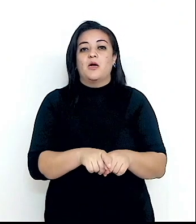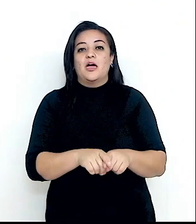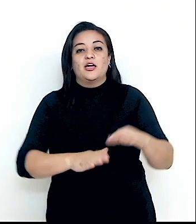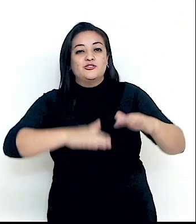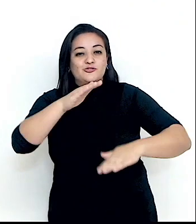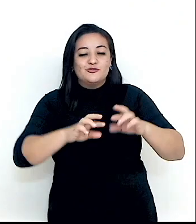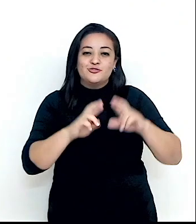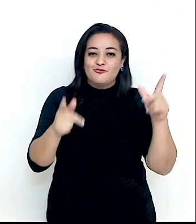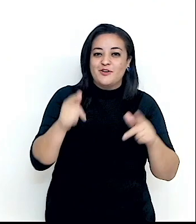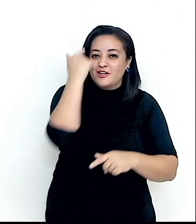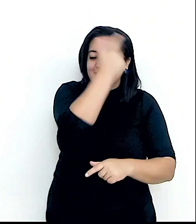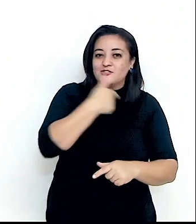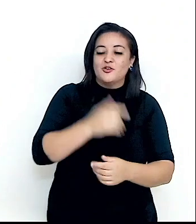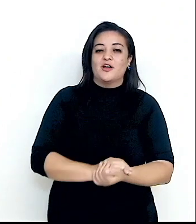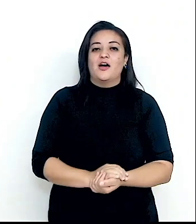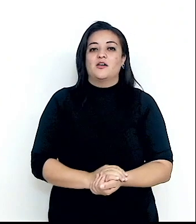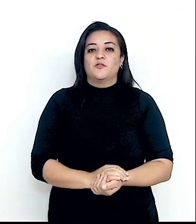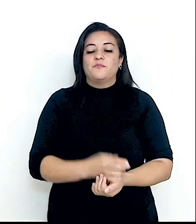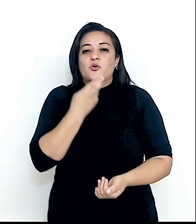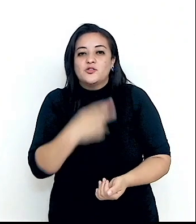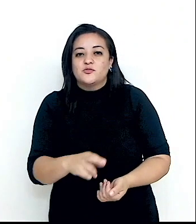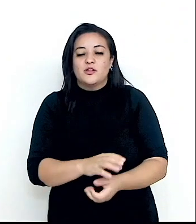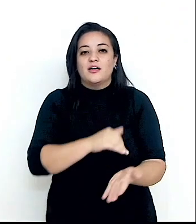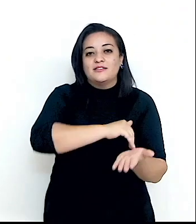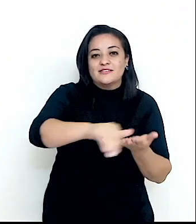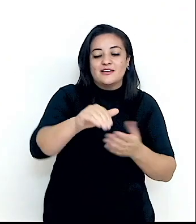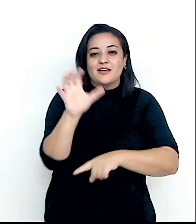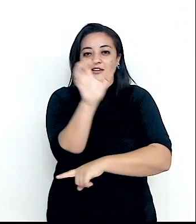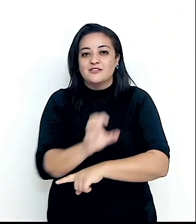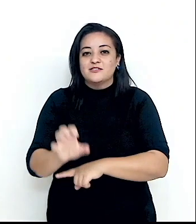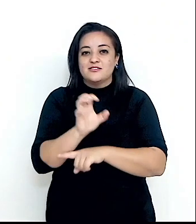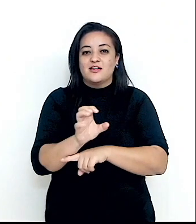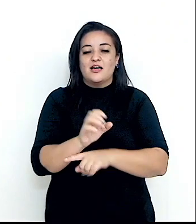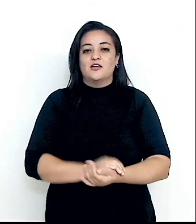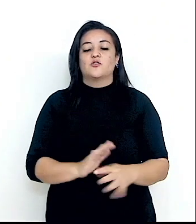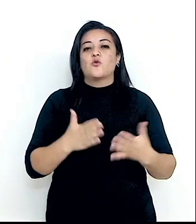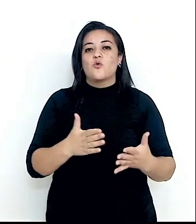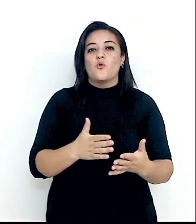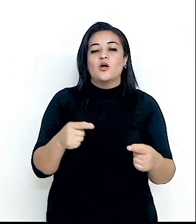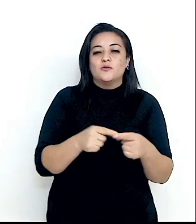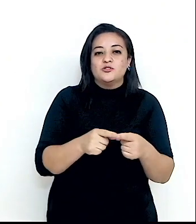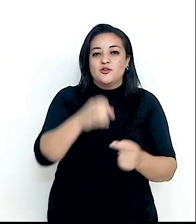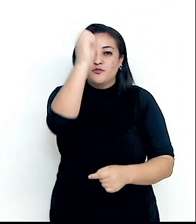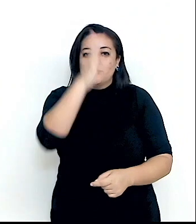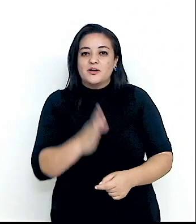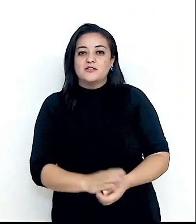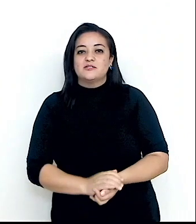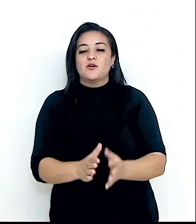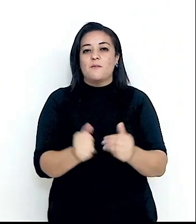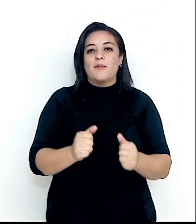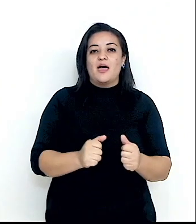necessidade de prontidão aqui na Secretaria de Estado, para quando a missão permanente do Brasil pede